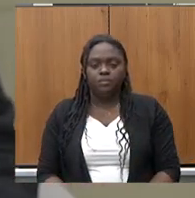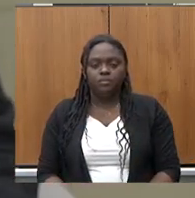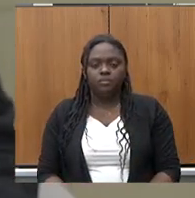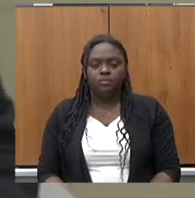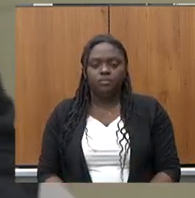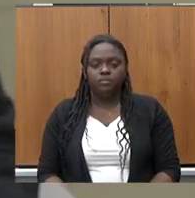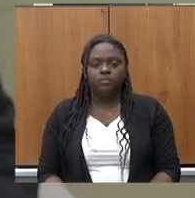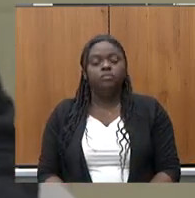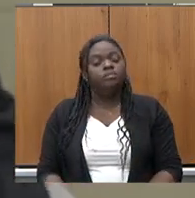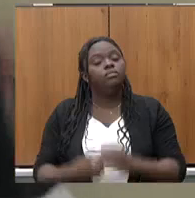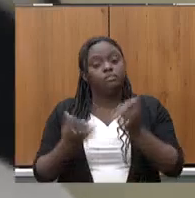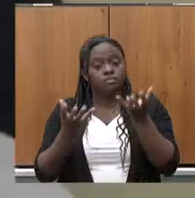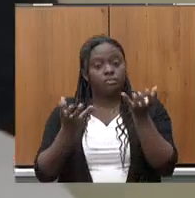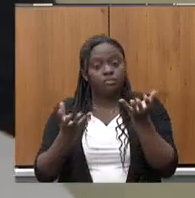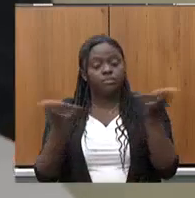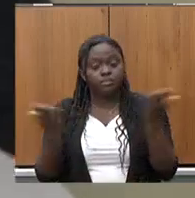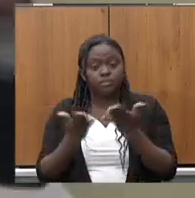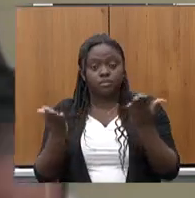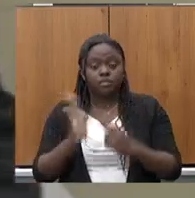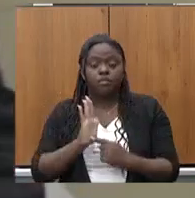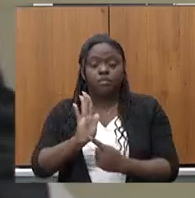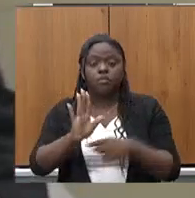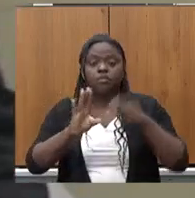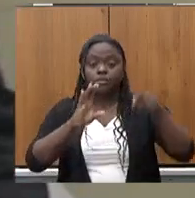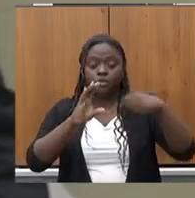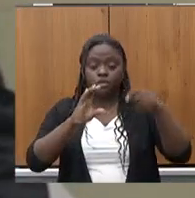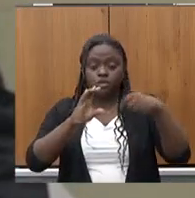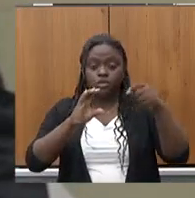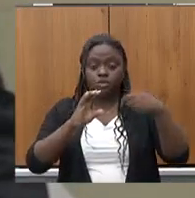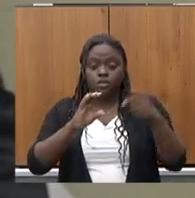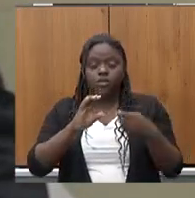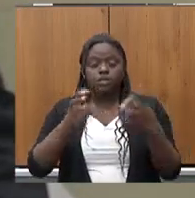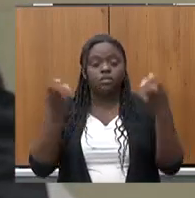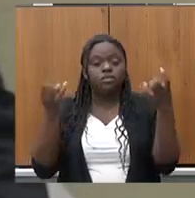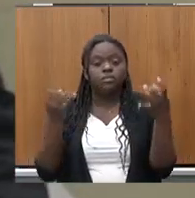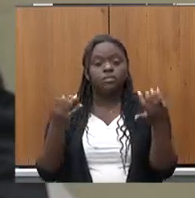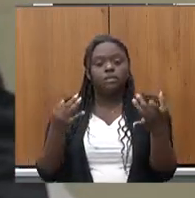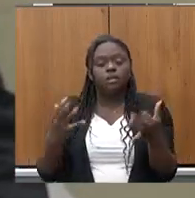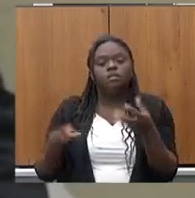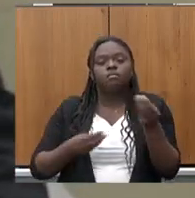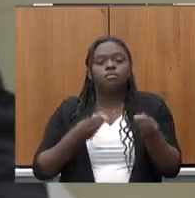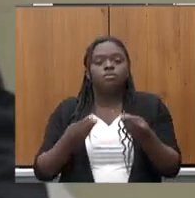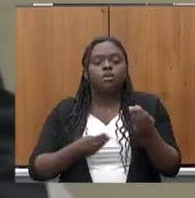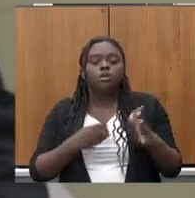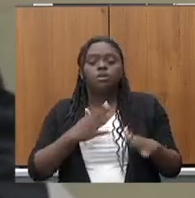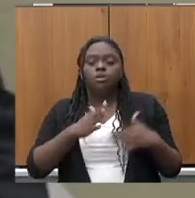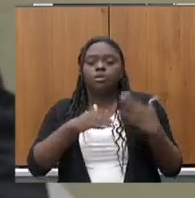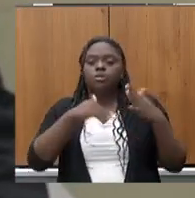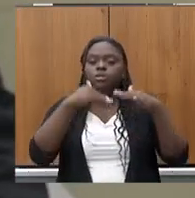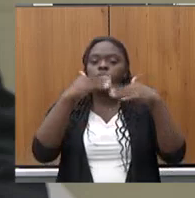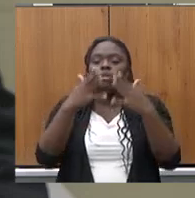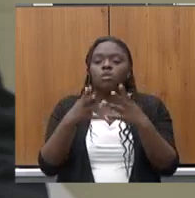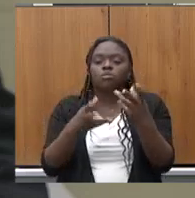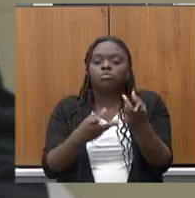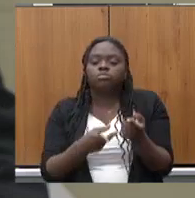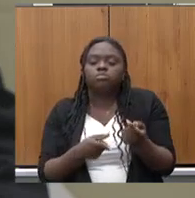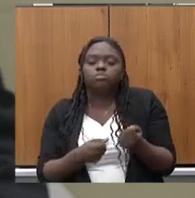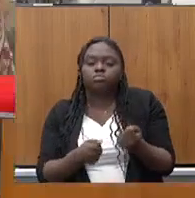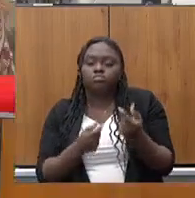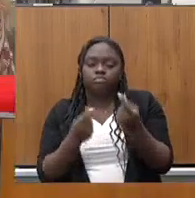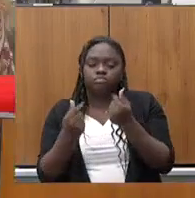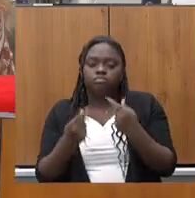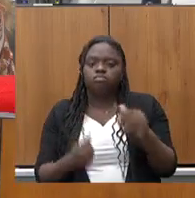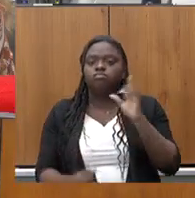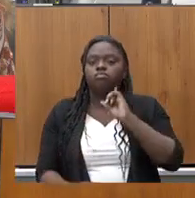Eu queria passar um vídeo que mostra a evolução da atração de investimentos em Minas